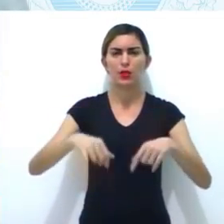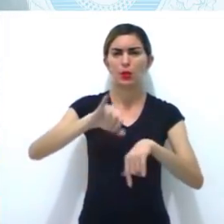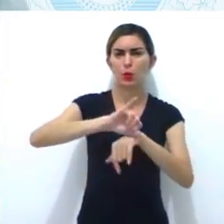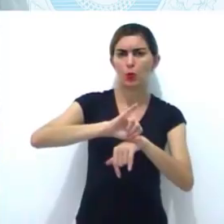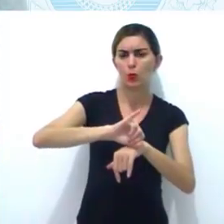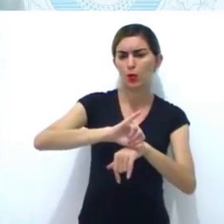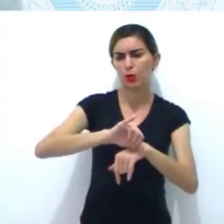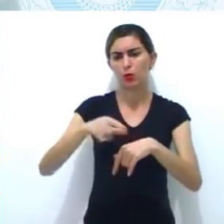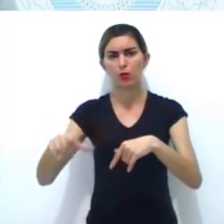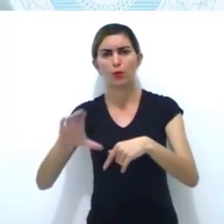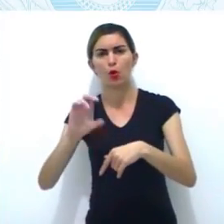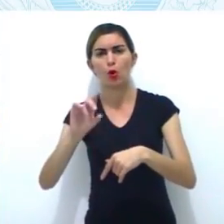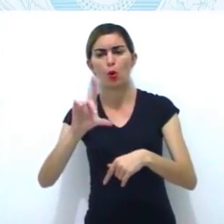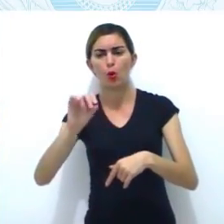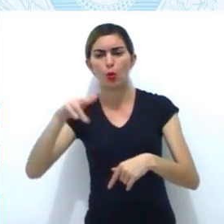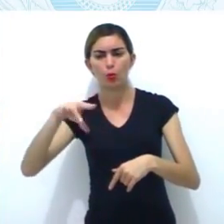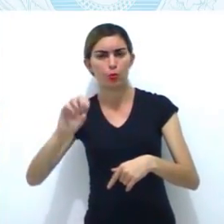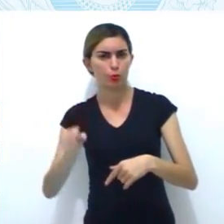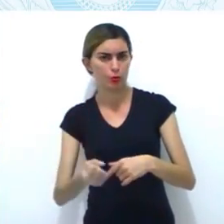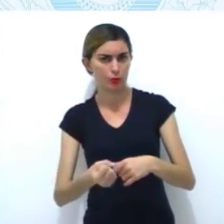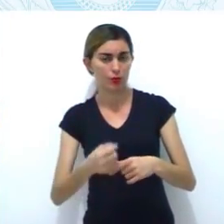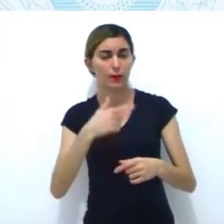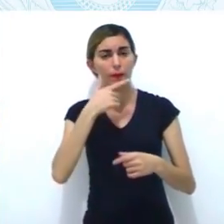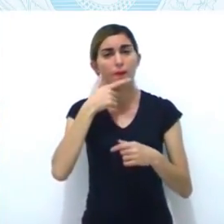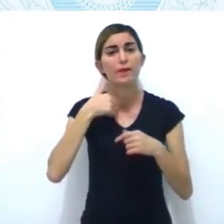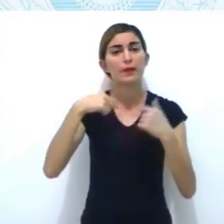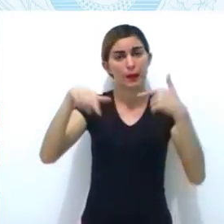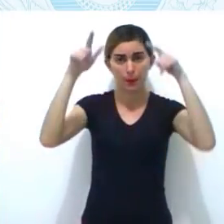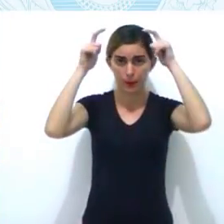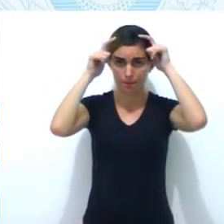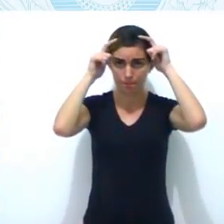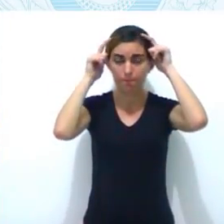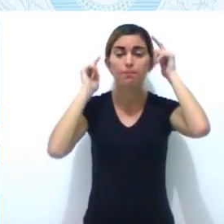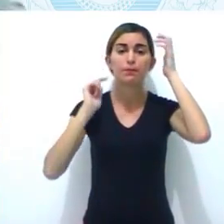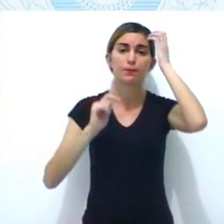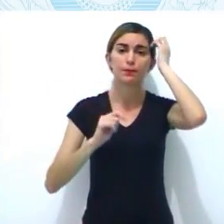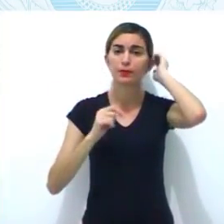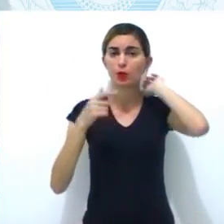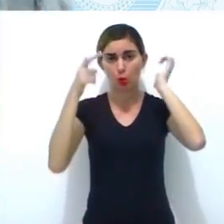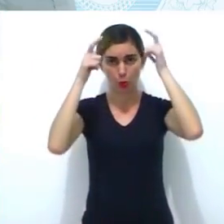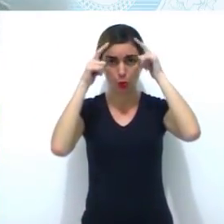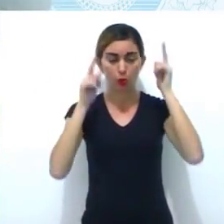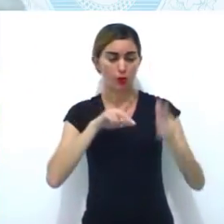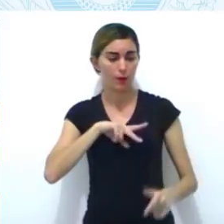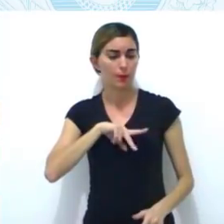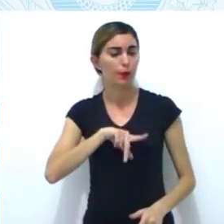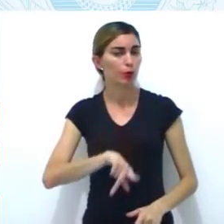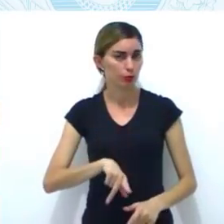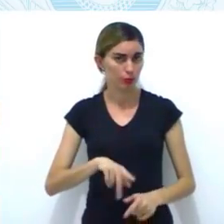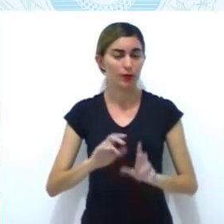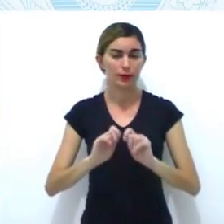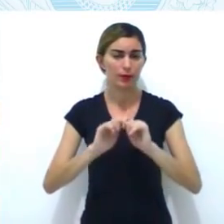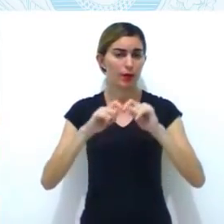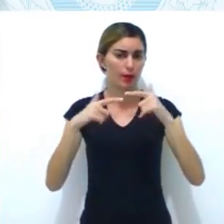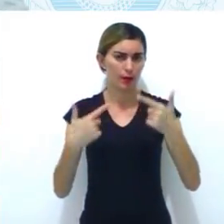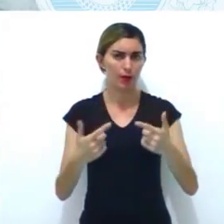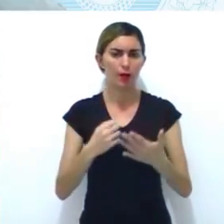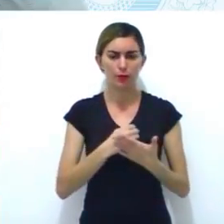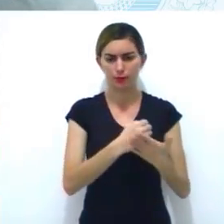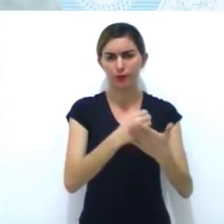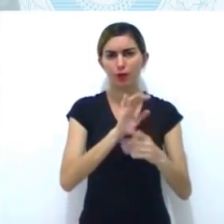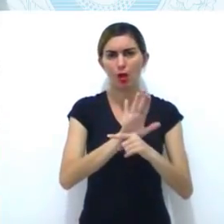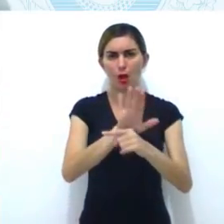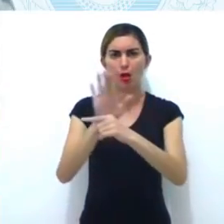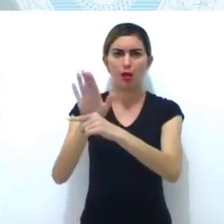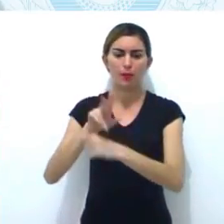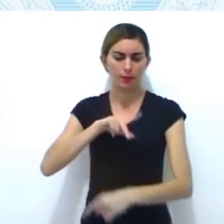revoltosos também expulsaram de Jesus e disse da região e tiraram do